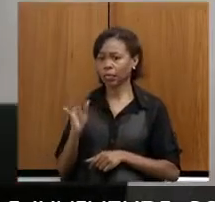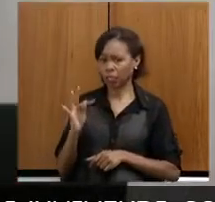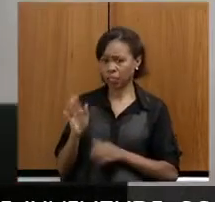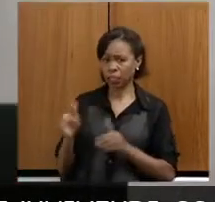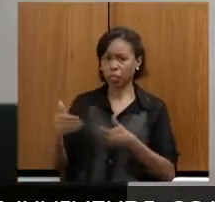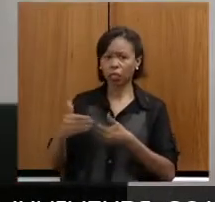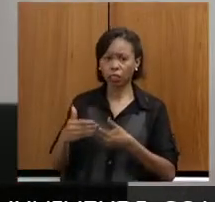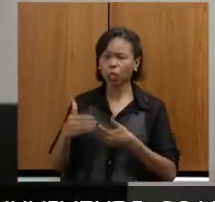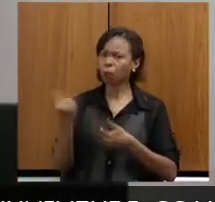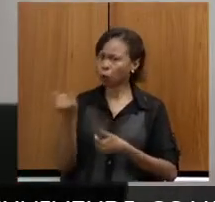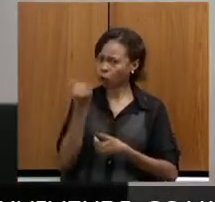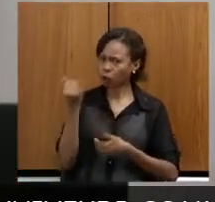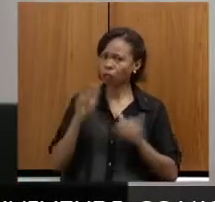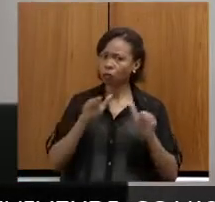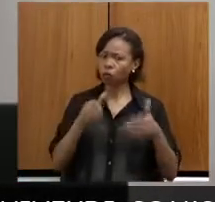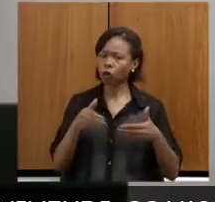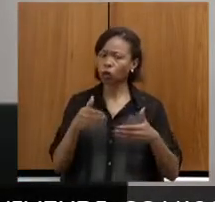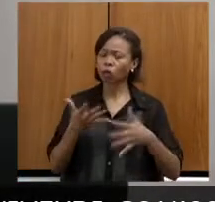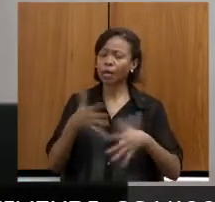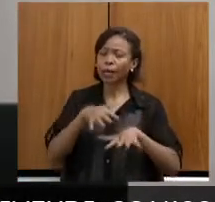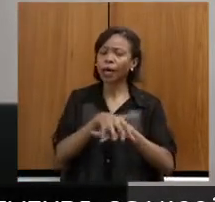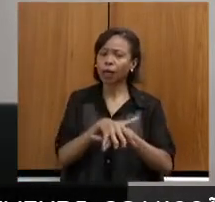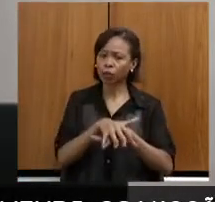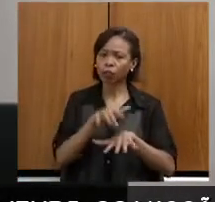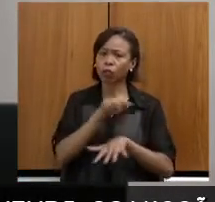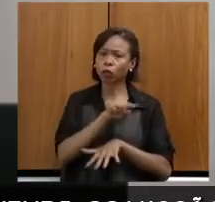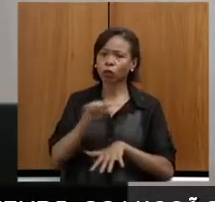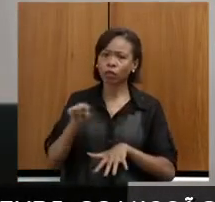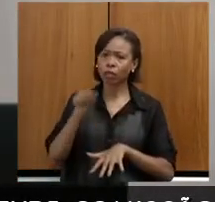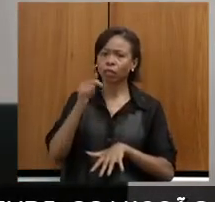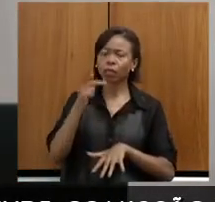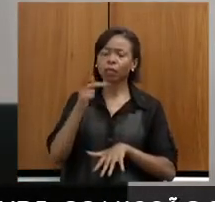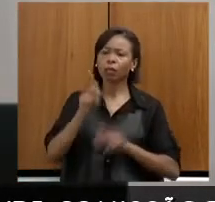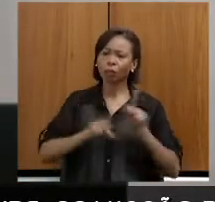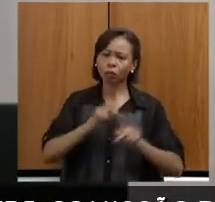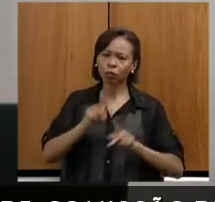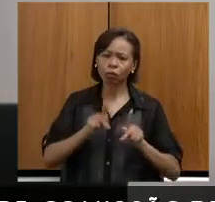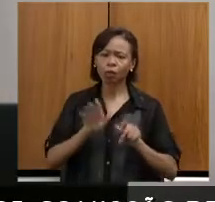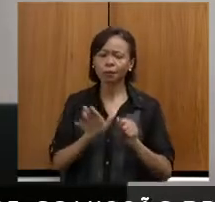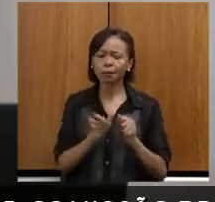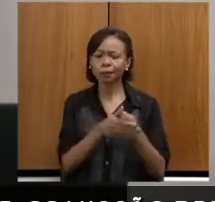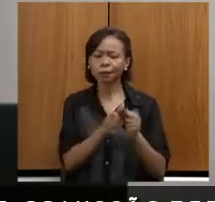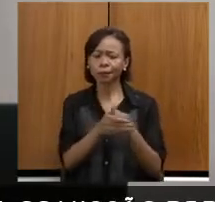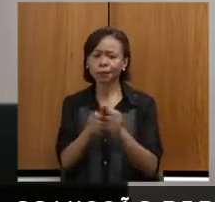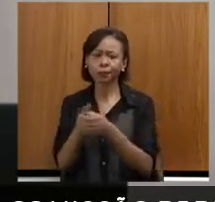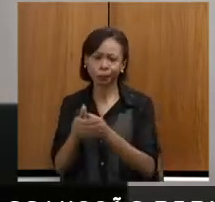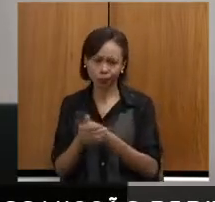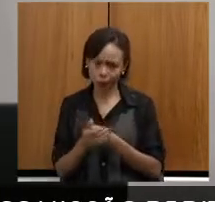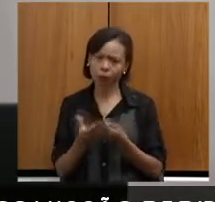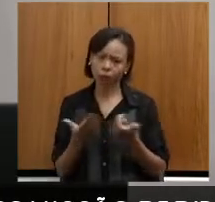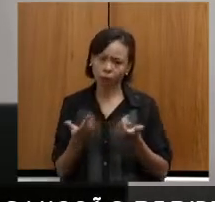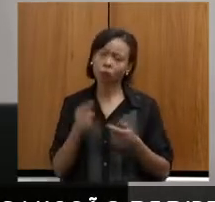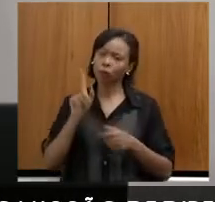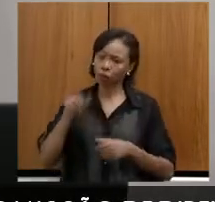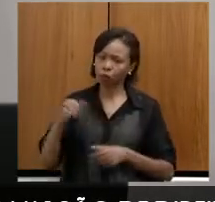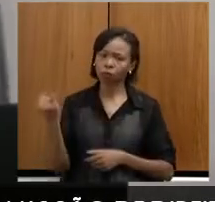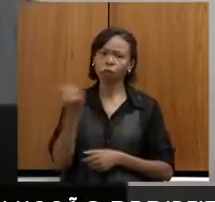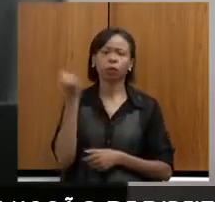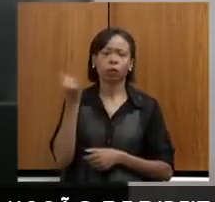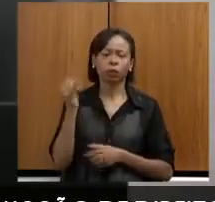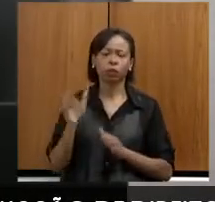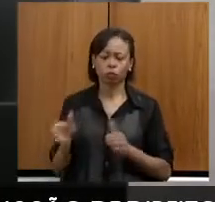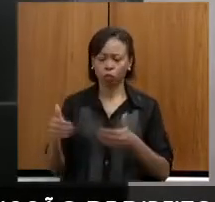a inclusão das pessoas, desses brasileiros que ficam aí escondidos. Eu acho que é de suma importância que isso aconteça.